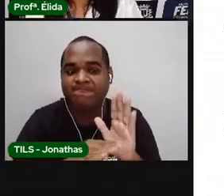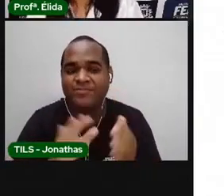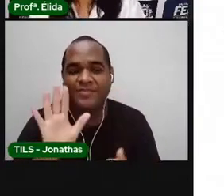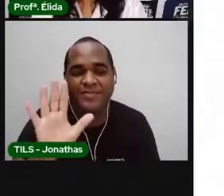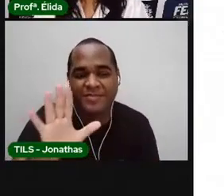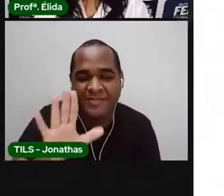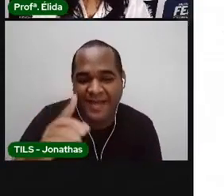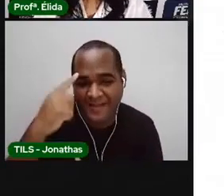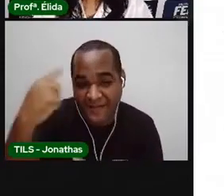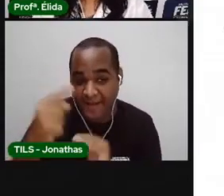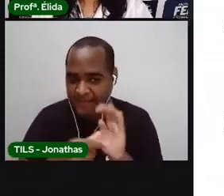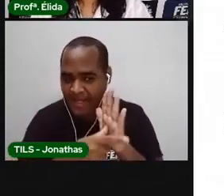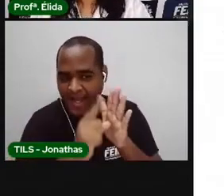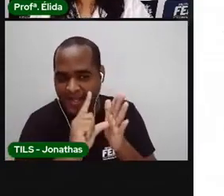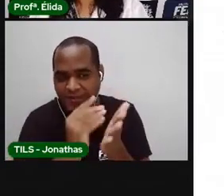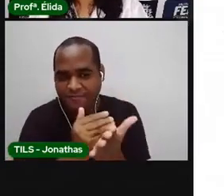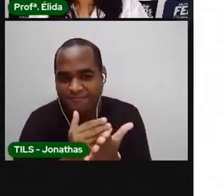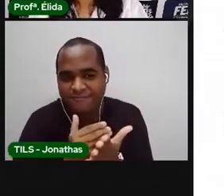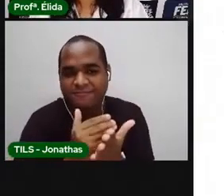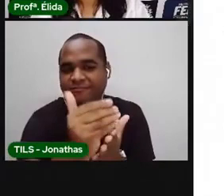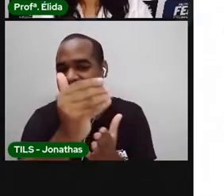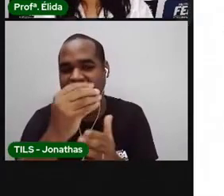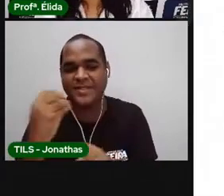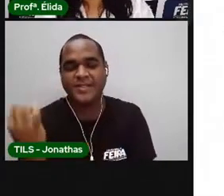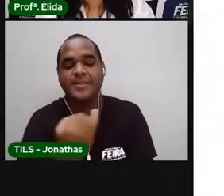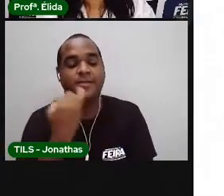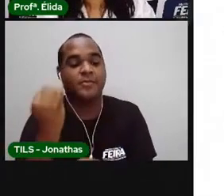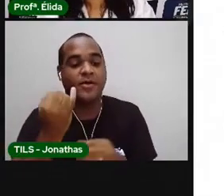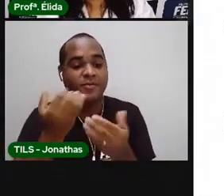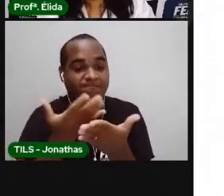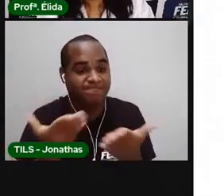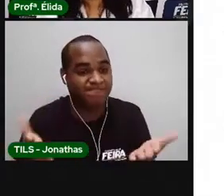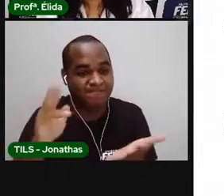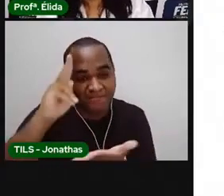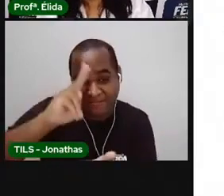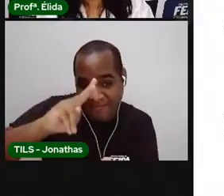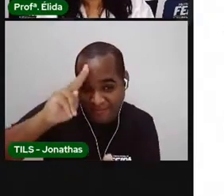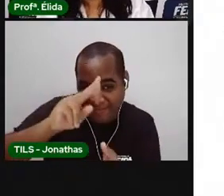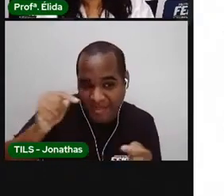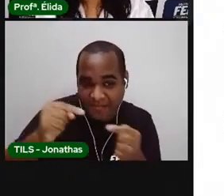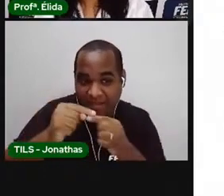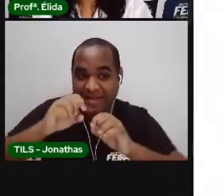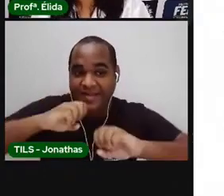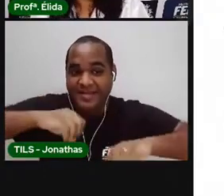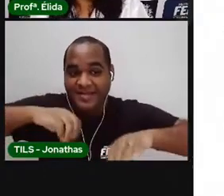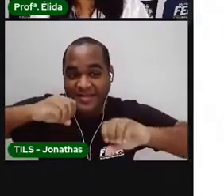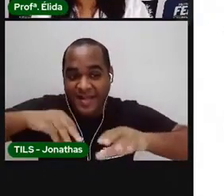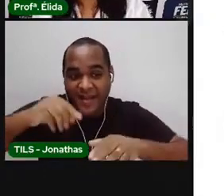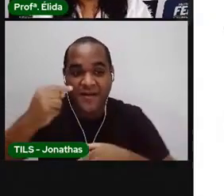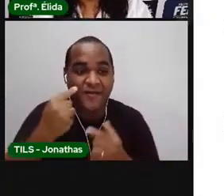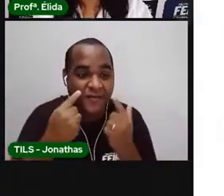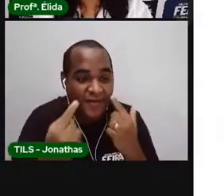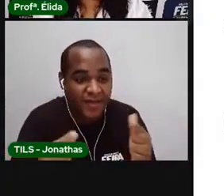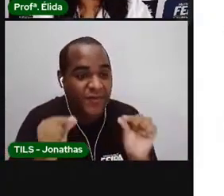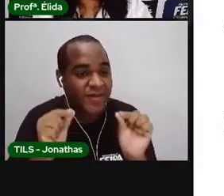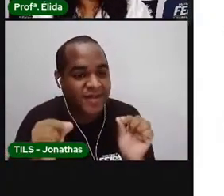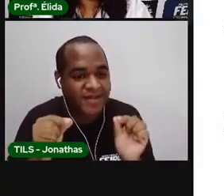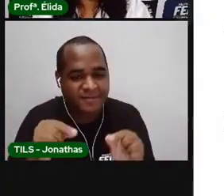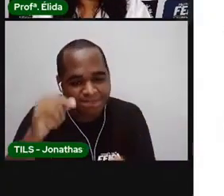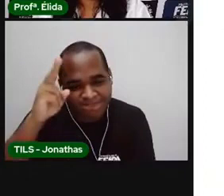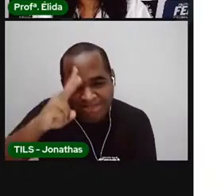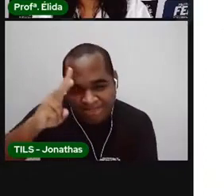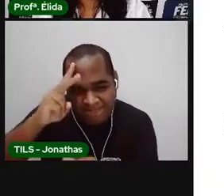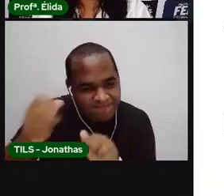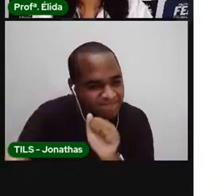Mas, antes de iniciarmos esse conteúdo, vamos recordar o que vimos na última aula? Então, você lembra o que nós estudamos